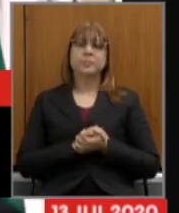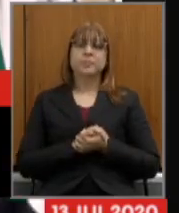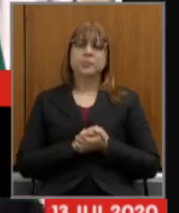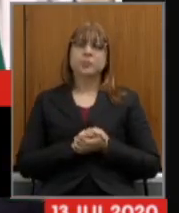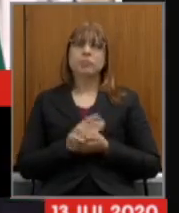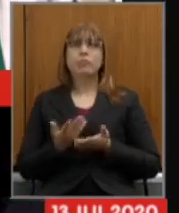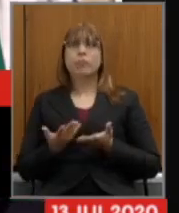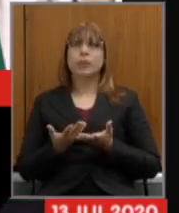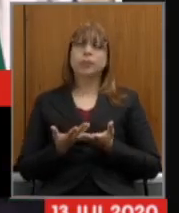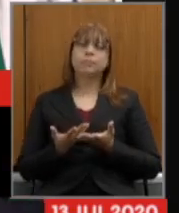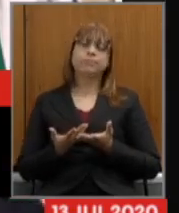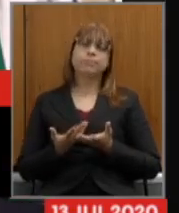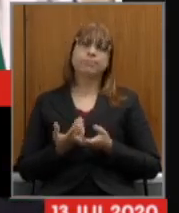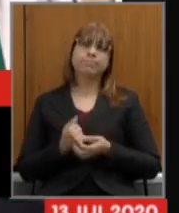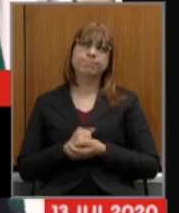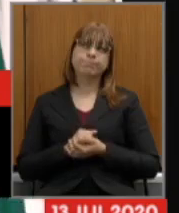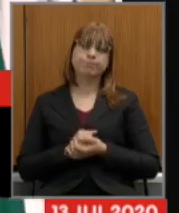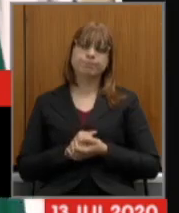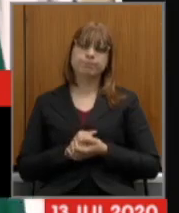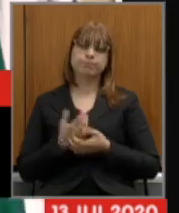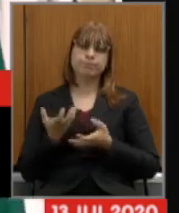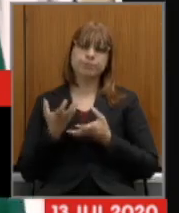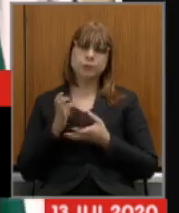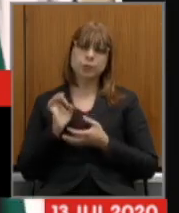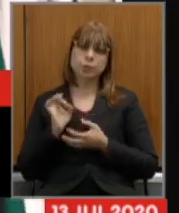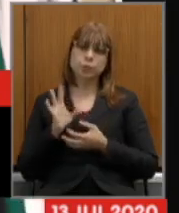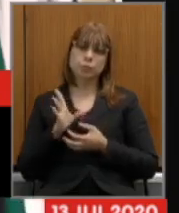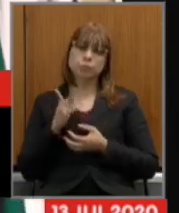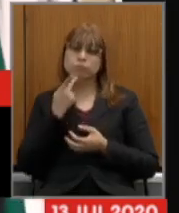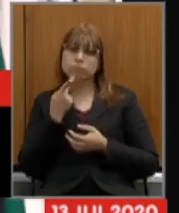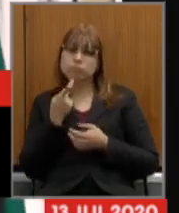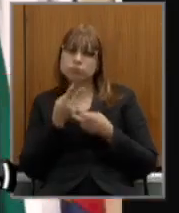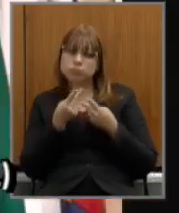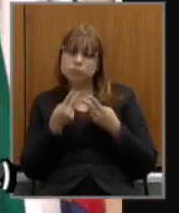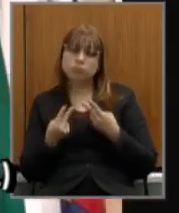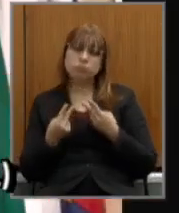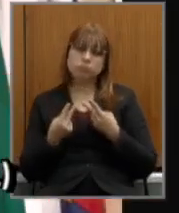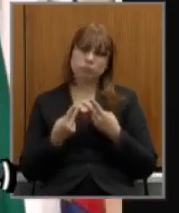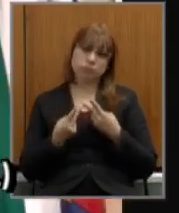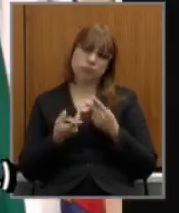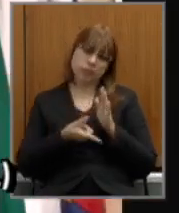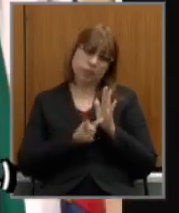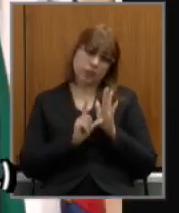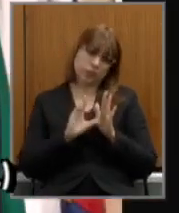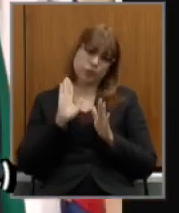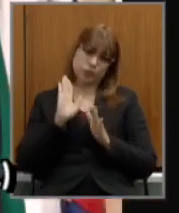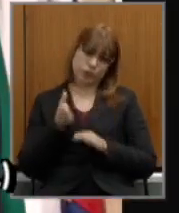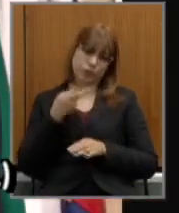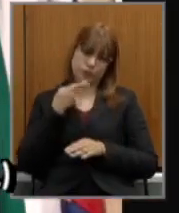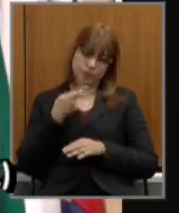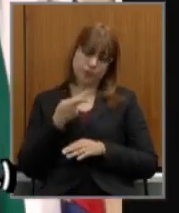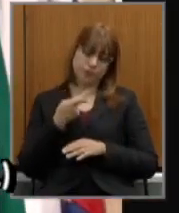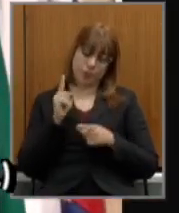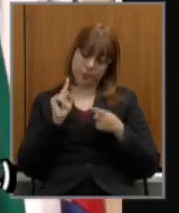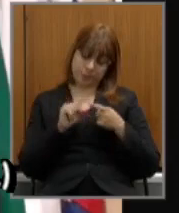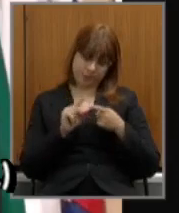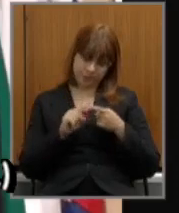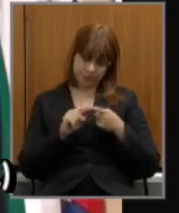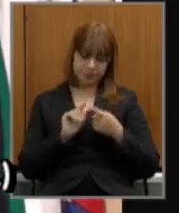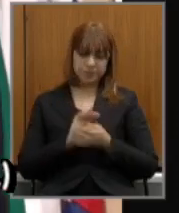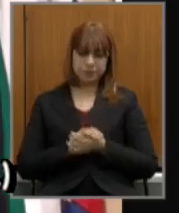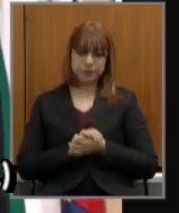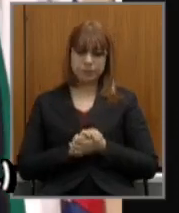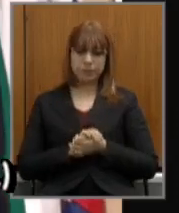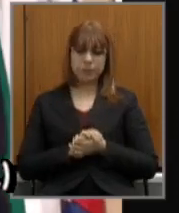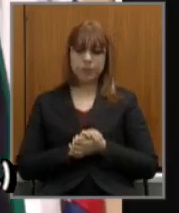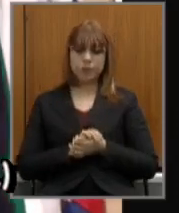gostaria só de fazer alguns comentários em cima daquilo que já foi dito até agora olha primeiro o